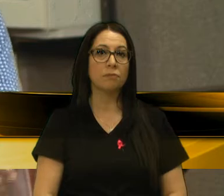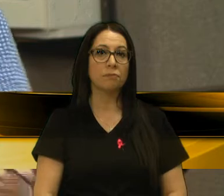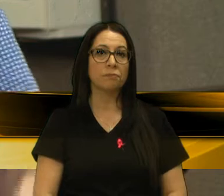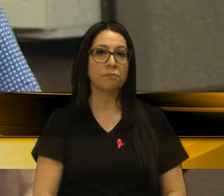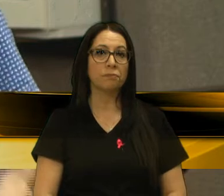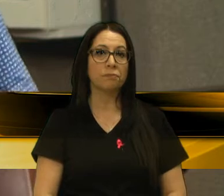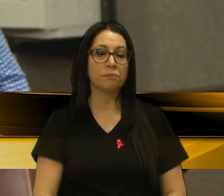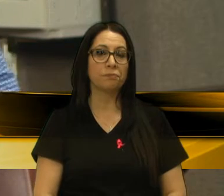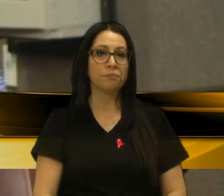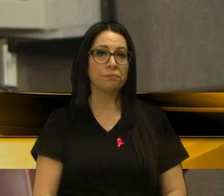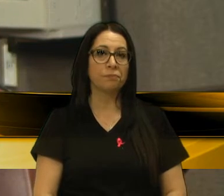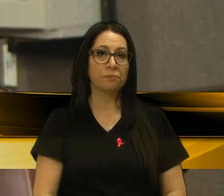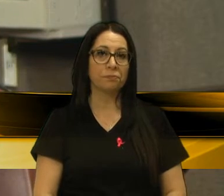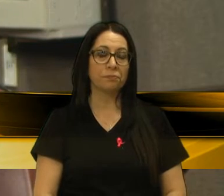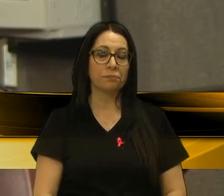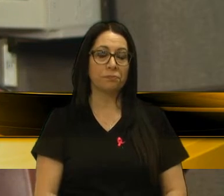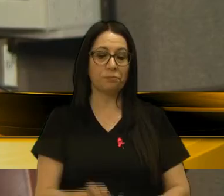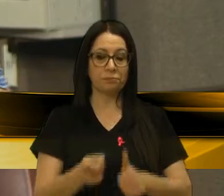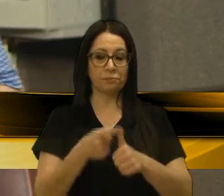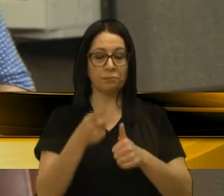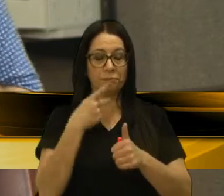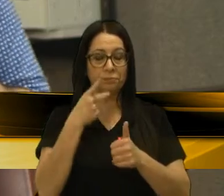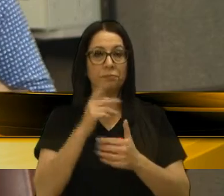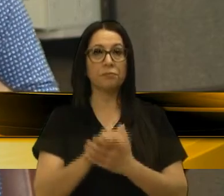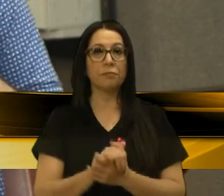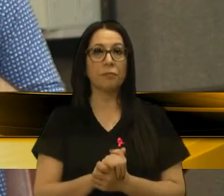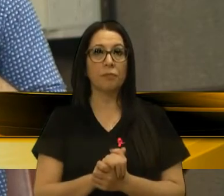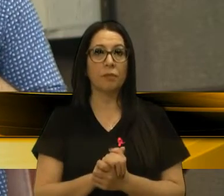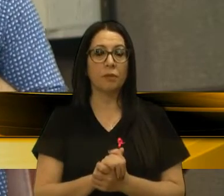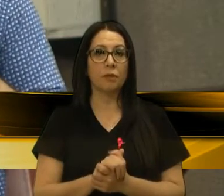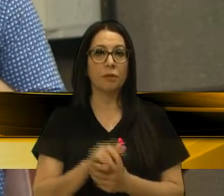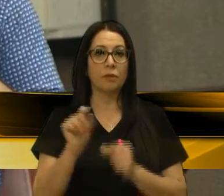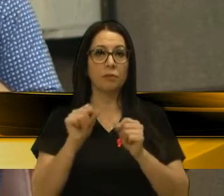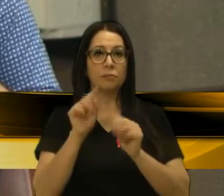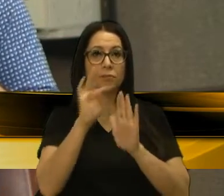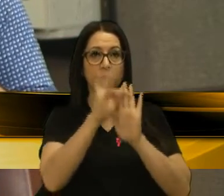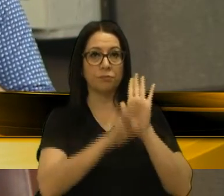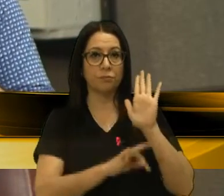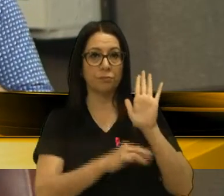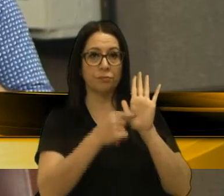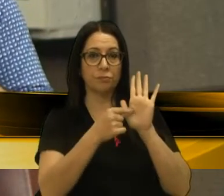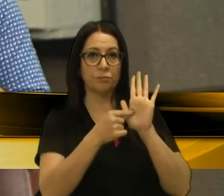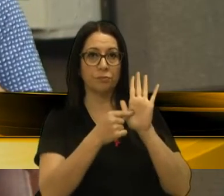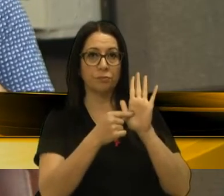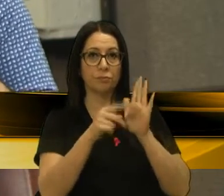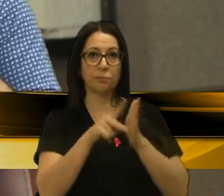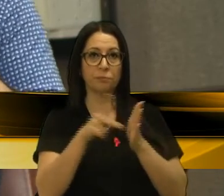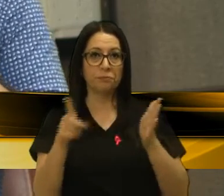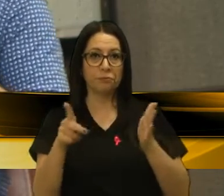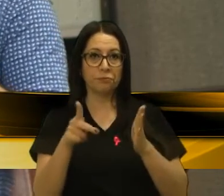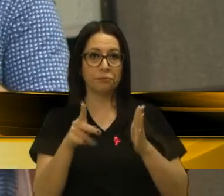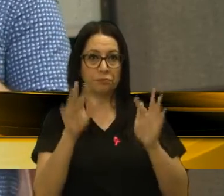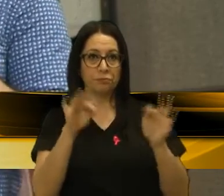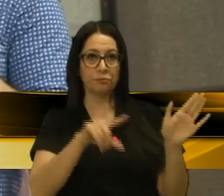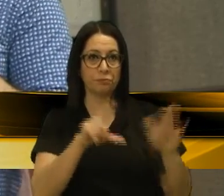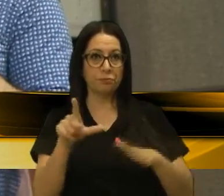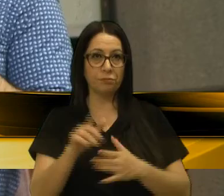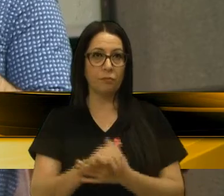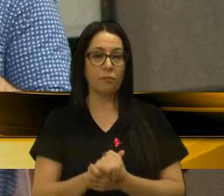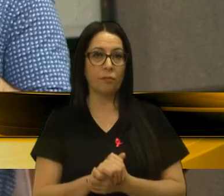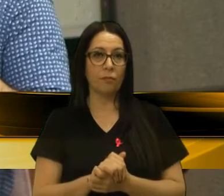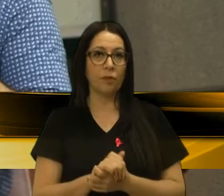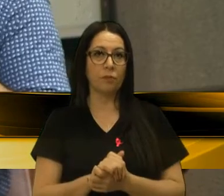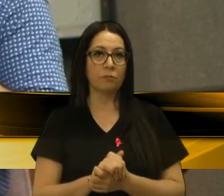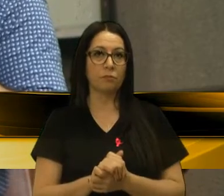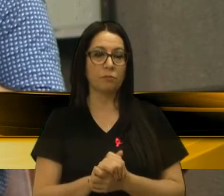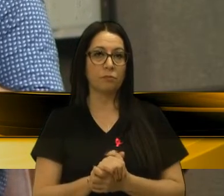Primeiro, eu quero falar sobre essa matéria do Jornal Pioneiro deste final de semana, uma matéria que eu